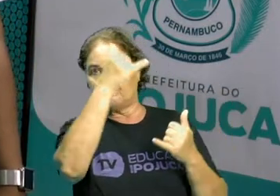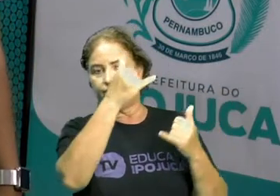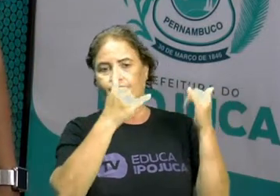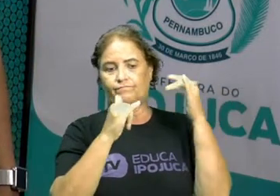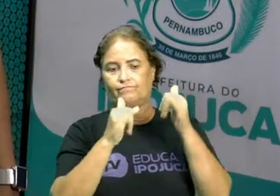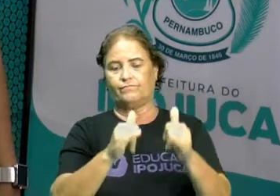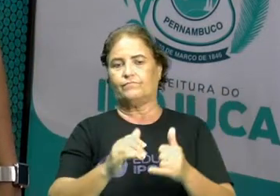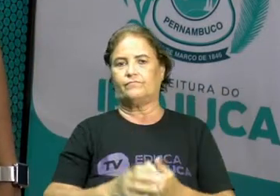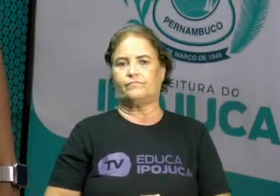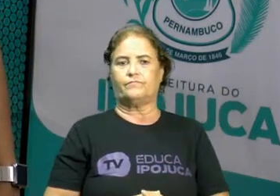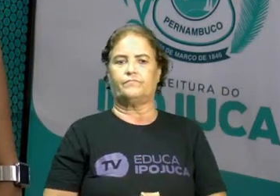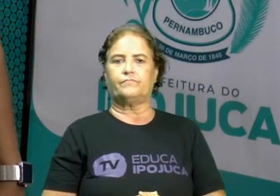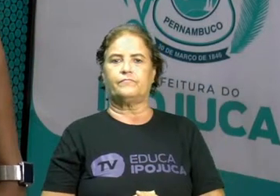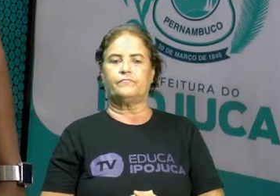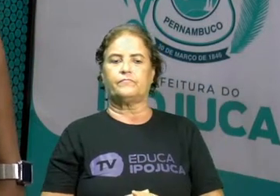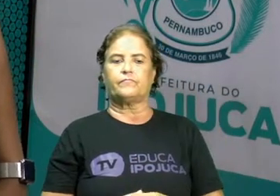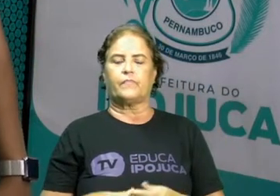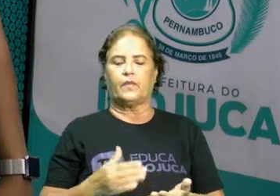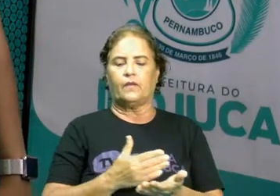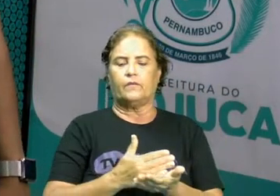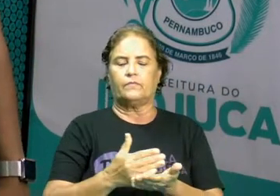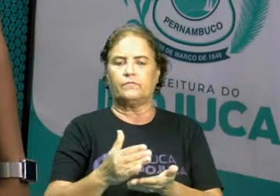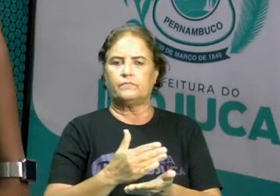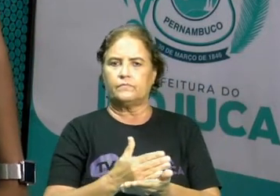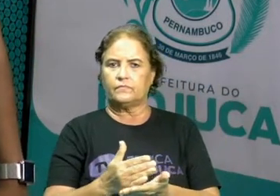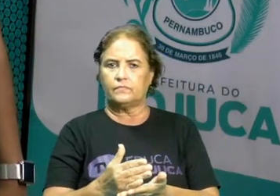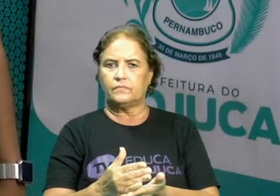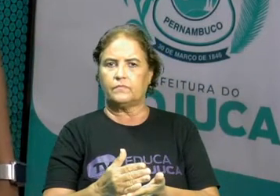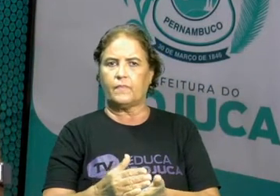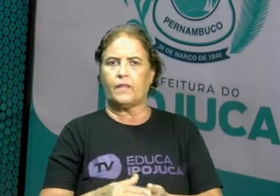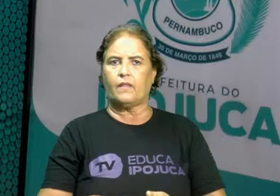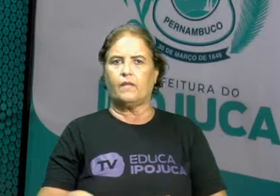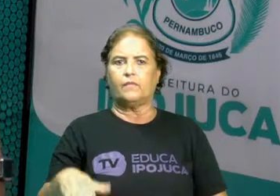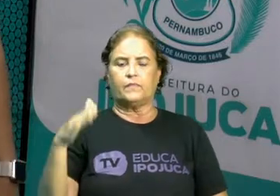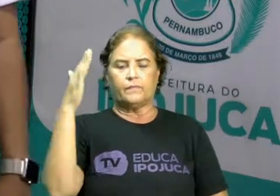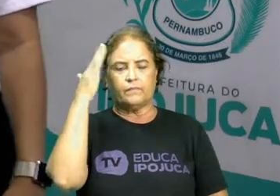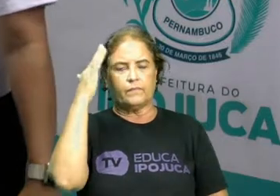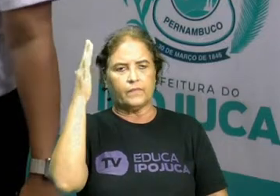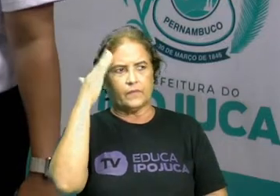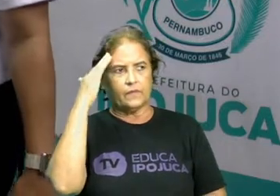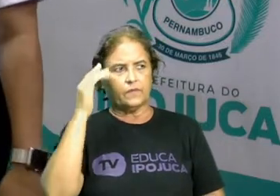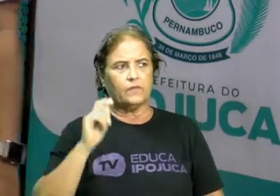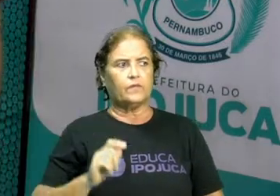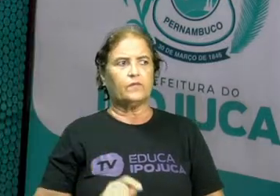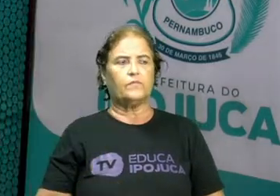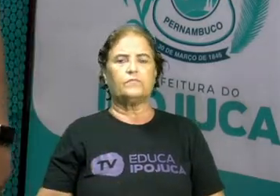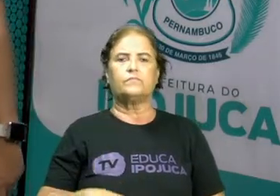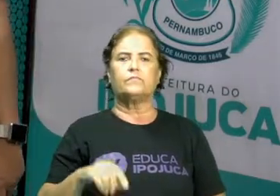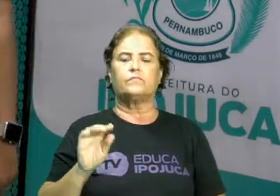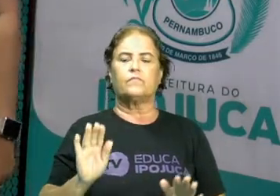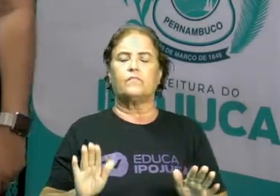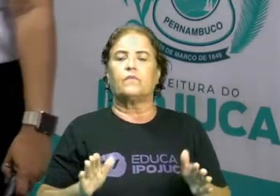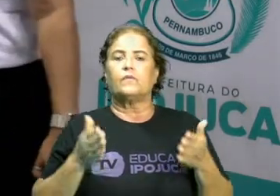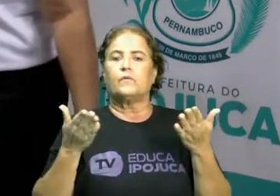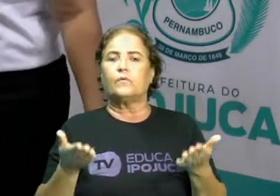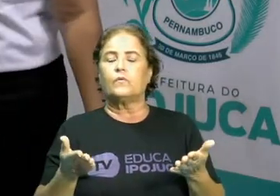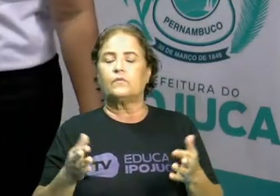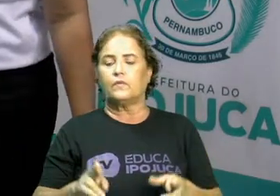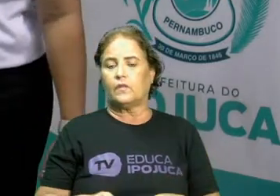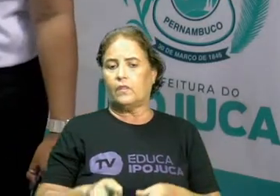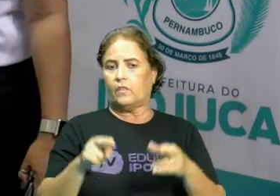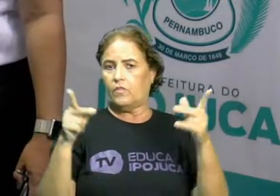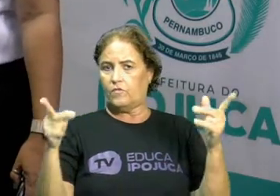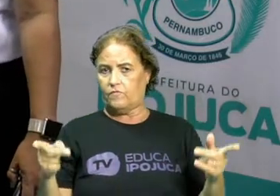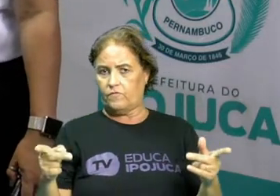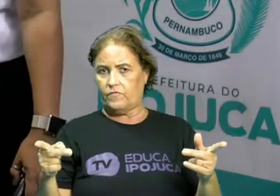vamos lá. Então inicialmente o que a gente vai ter que entender na esta aula é quais são as diferenças